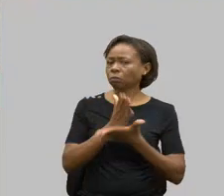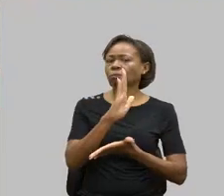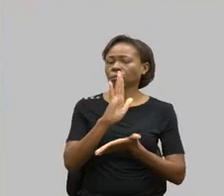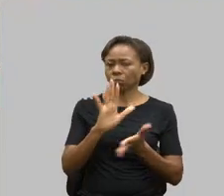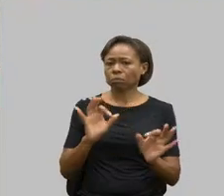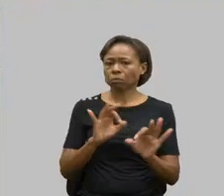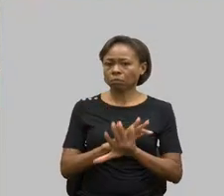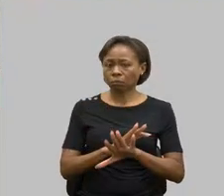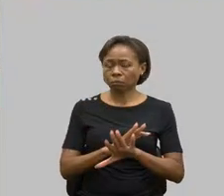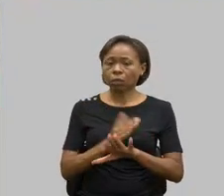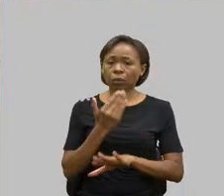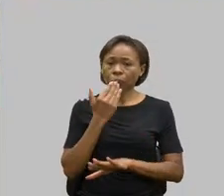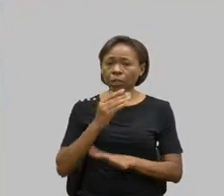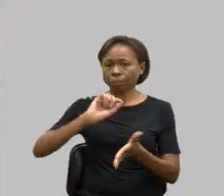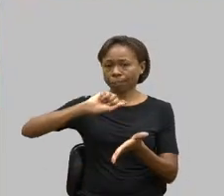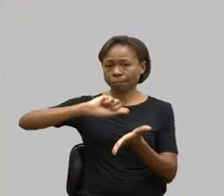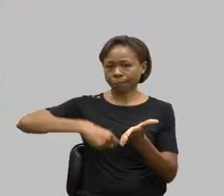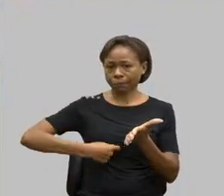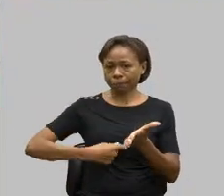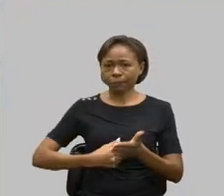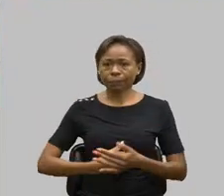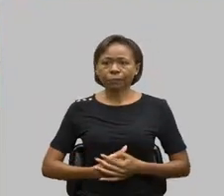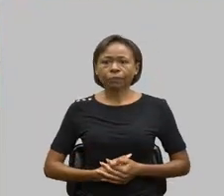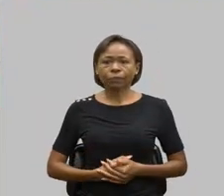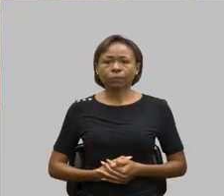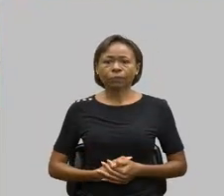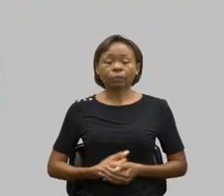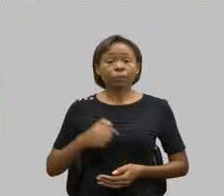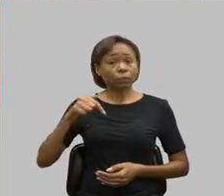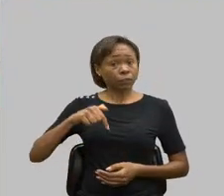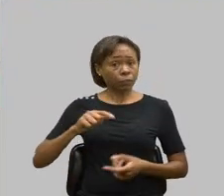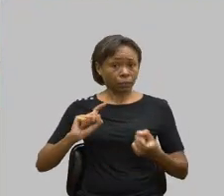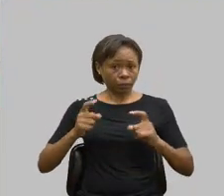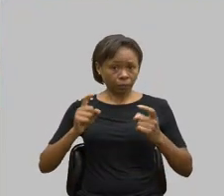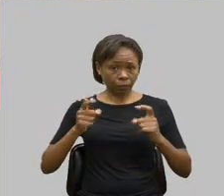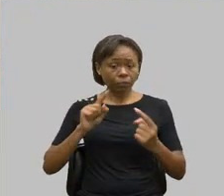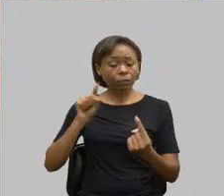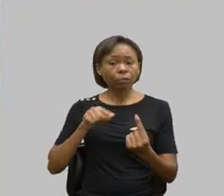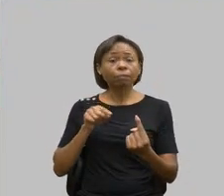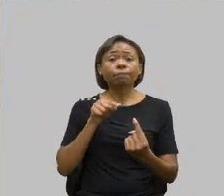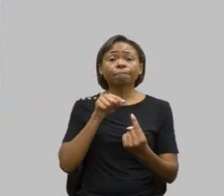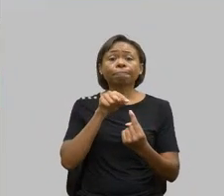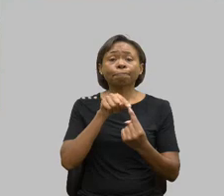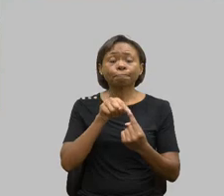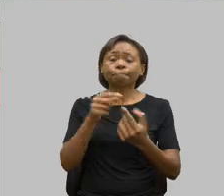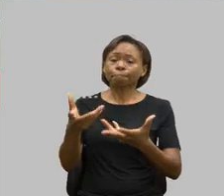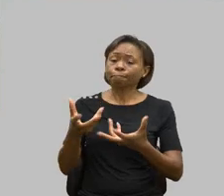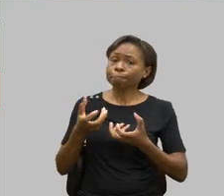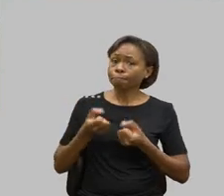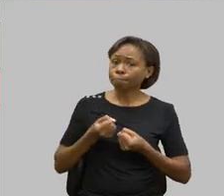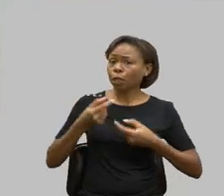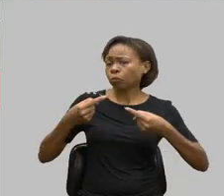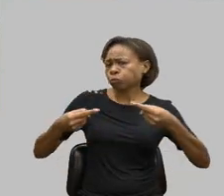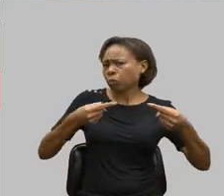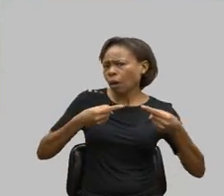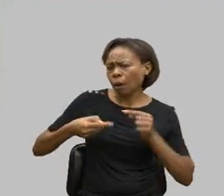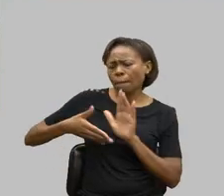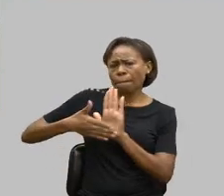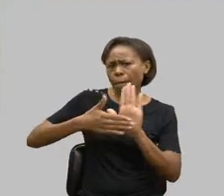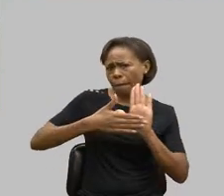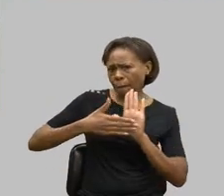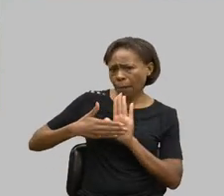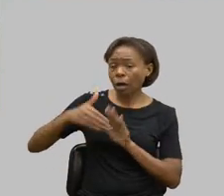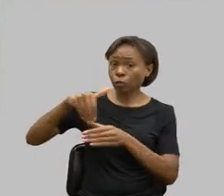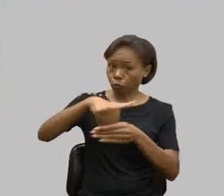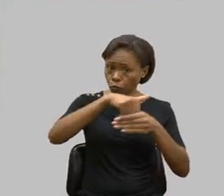solicita sua subscrição. Esta reunião destina-se a receber, discutir e a votar proposições da comissão,